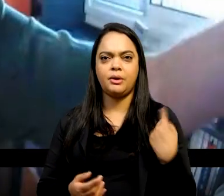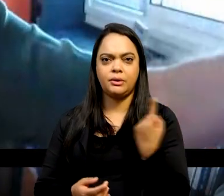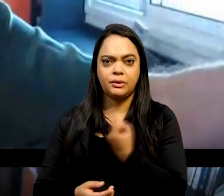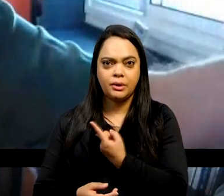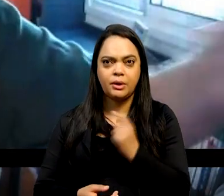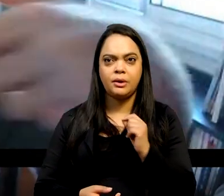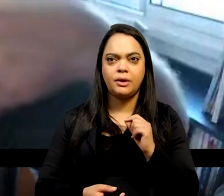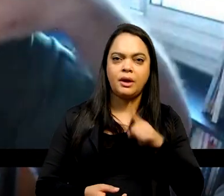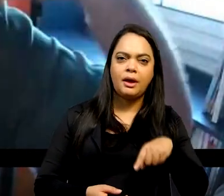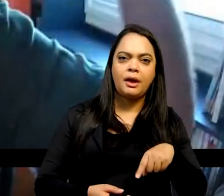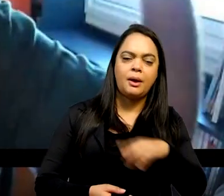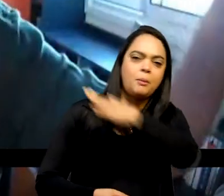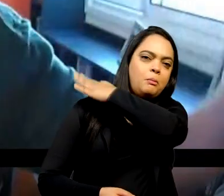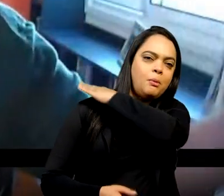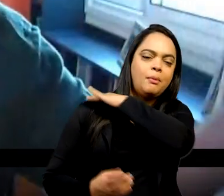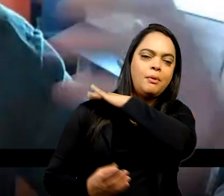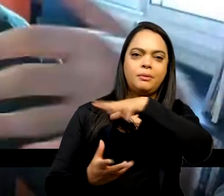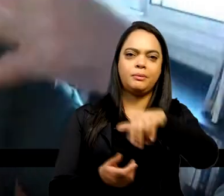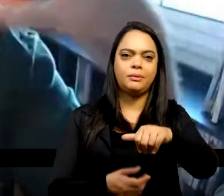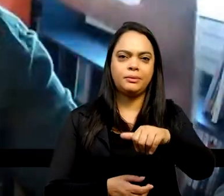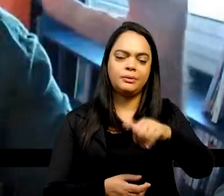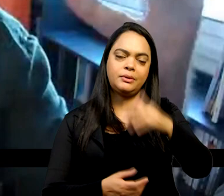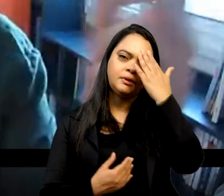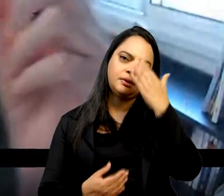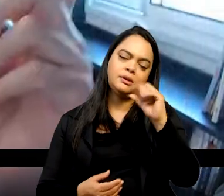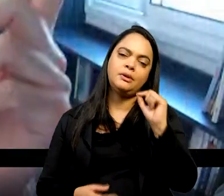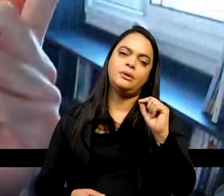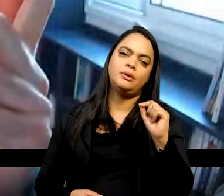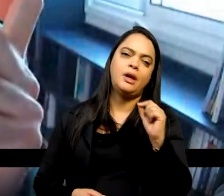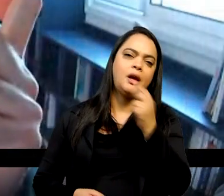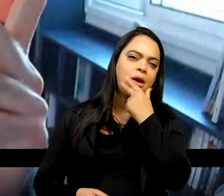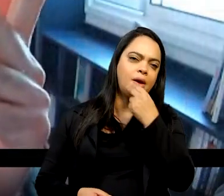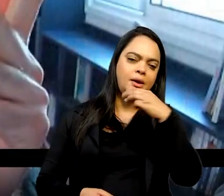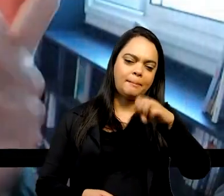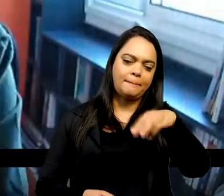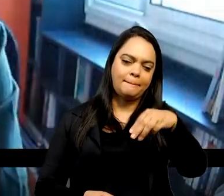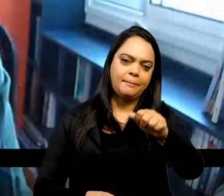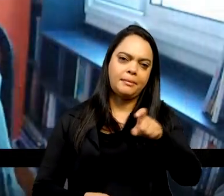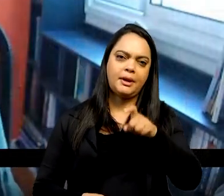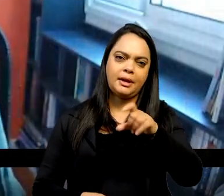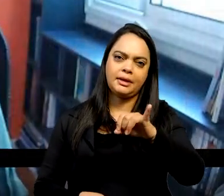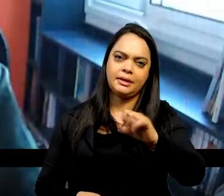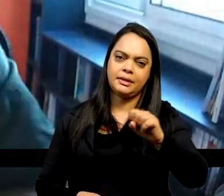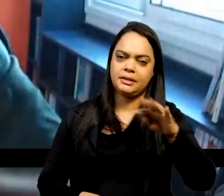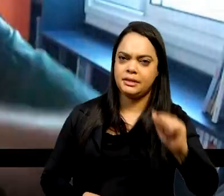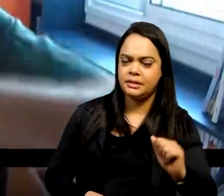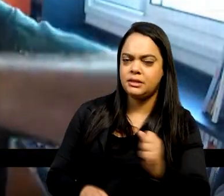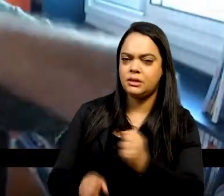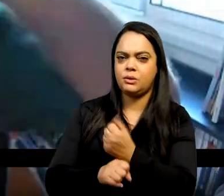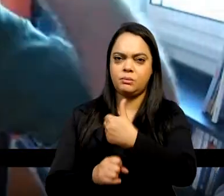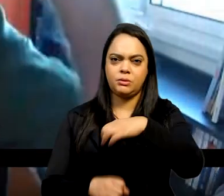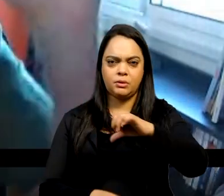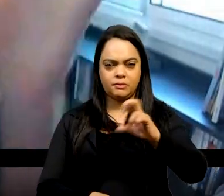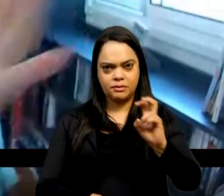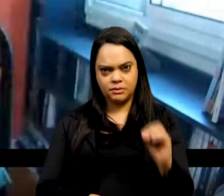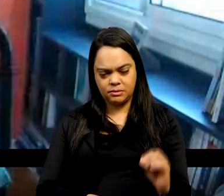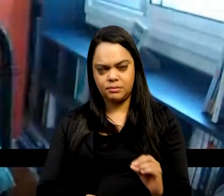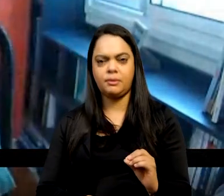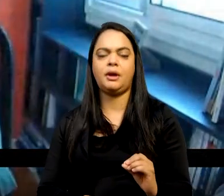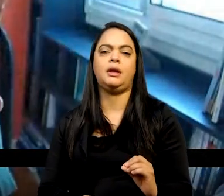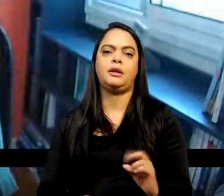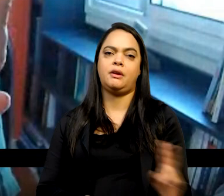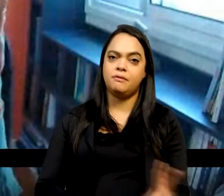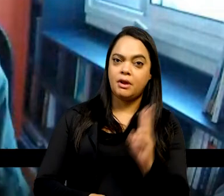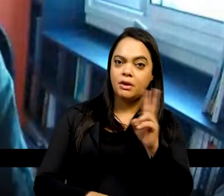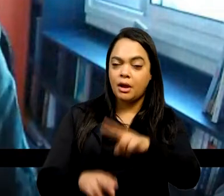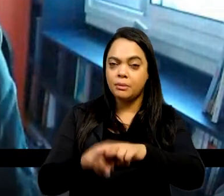Werneck Sodré, um historiador marxista dos anos 50, que é, então, valorizado pela Emília Viotti pela sua capacidade de